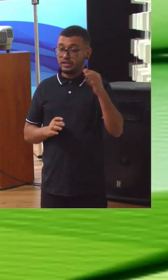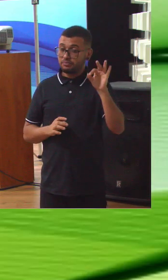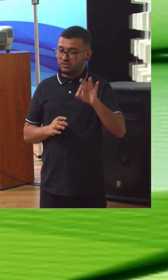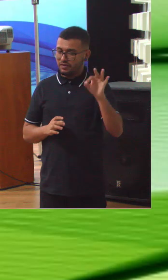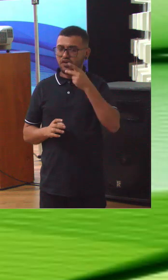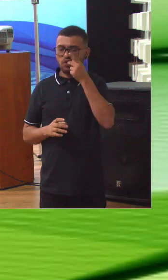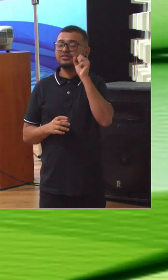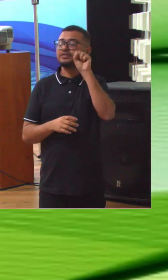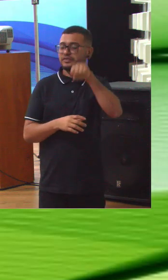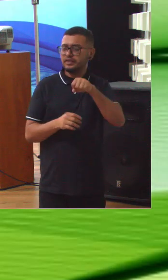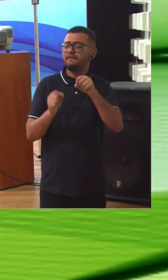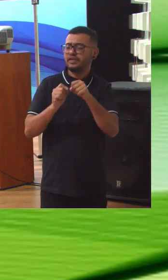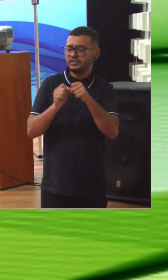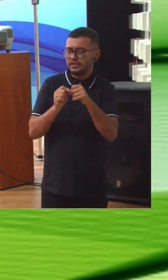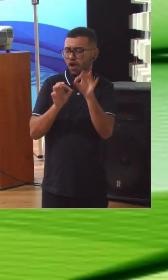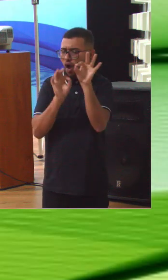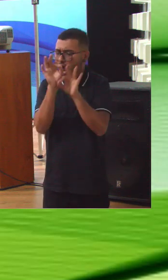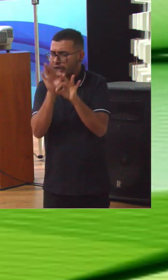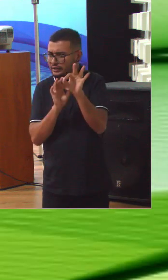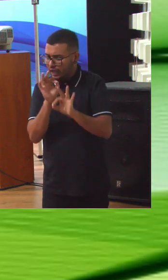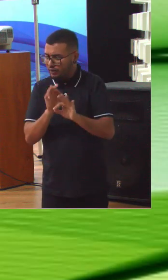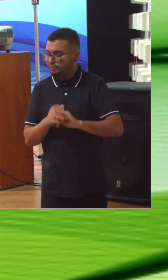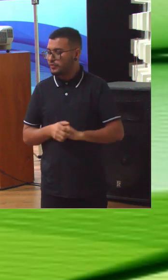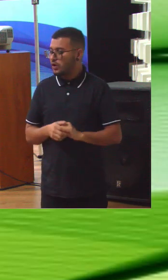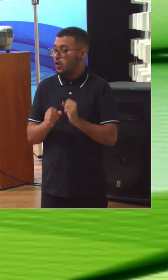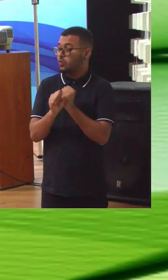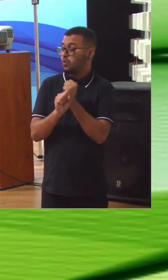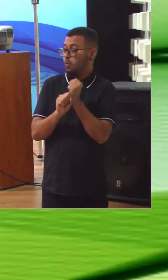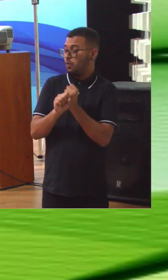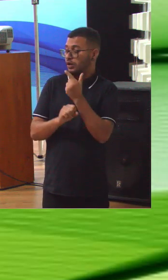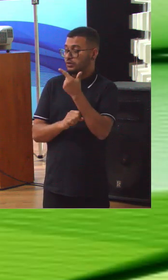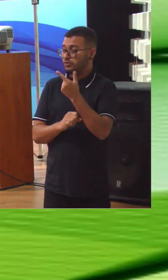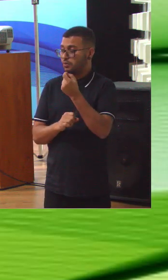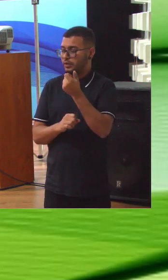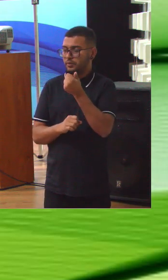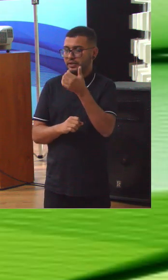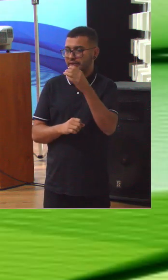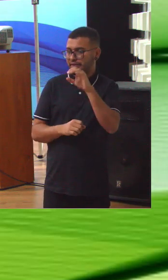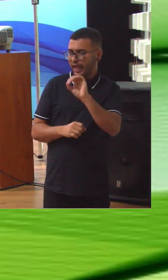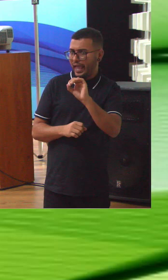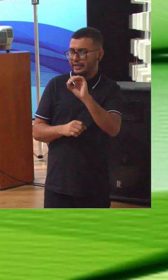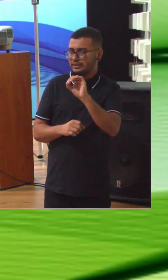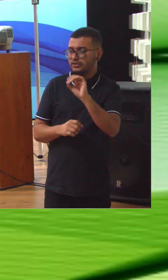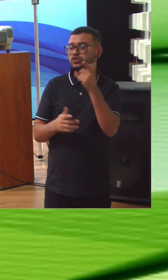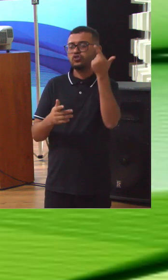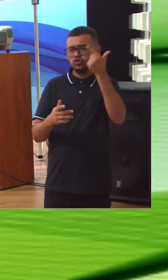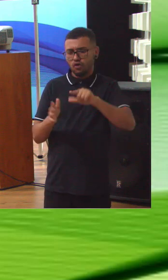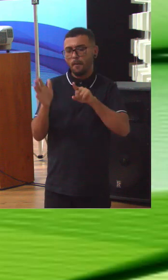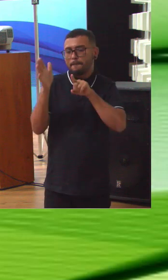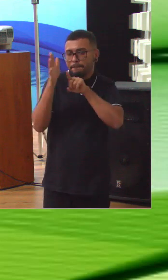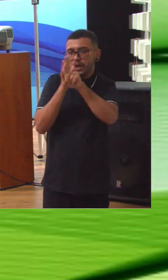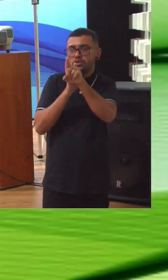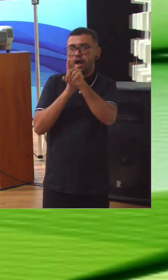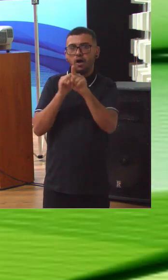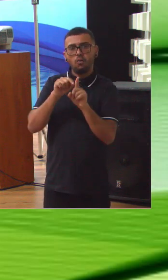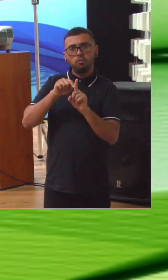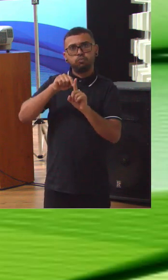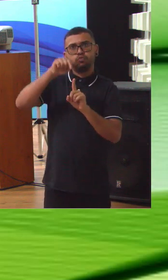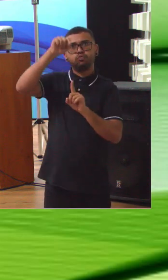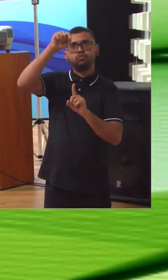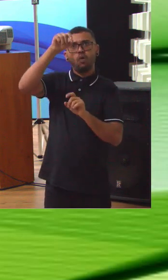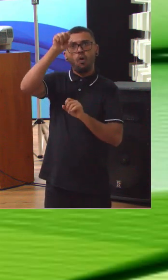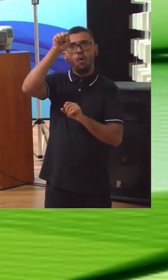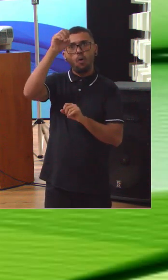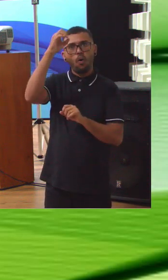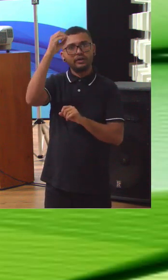dizendo fazemos esse processo. Em 2010, só porque eu fiz essa pergunta, olha o tanto que isso aqui